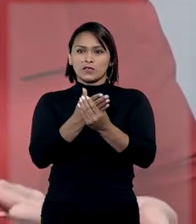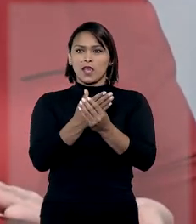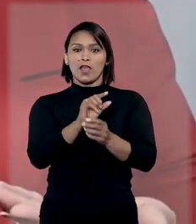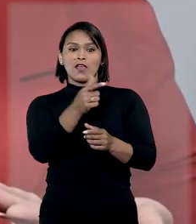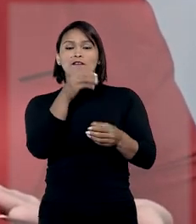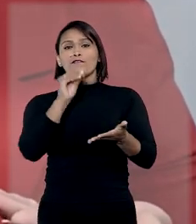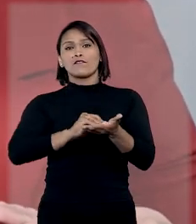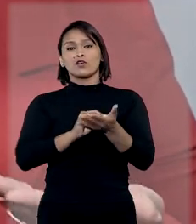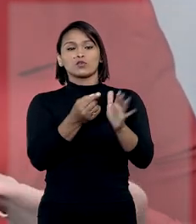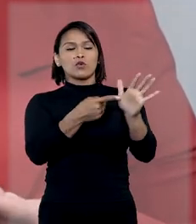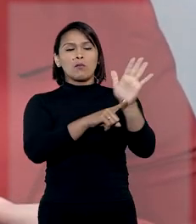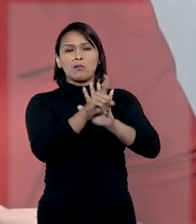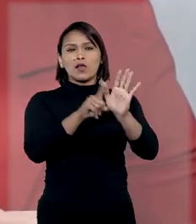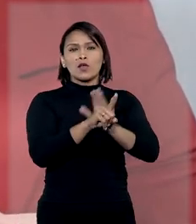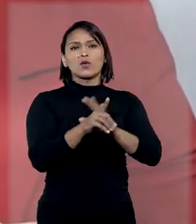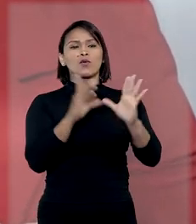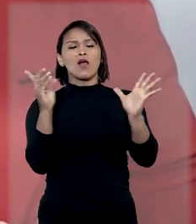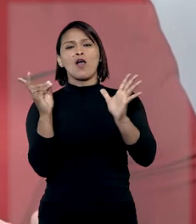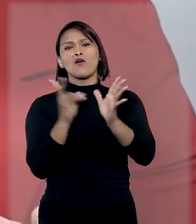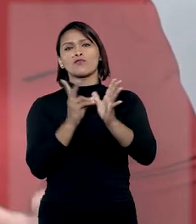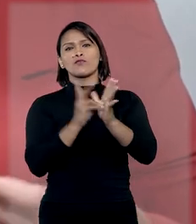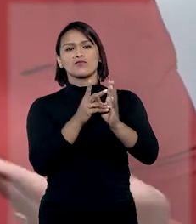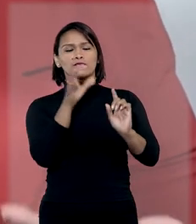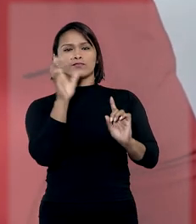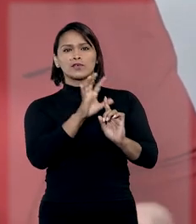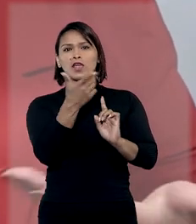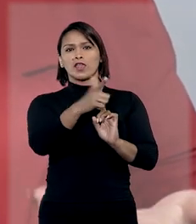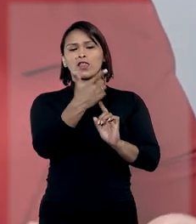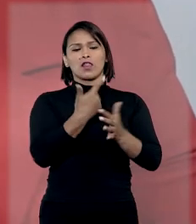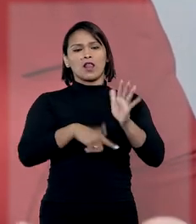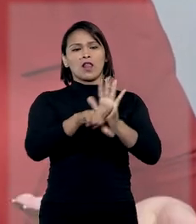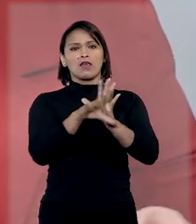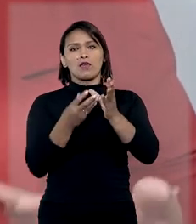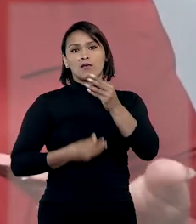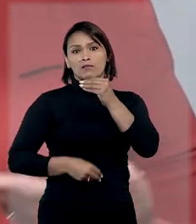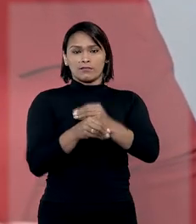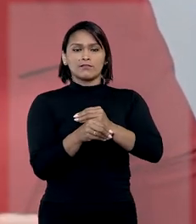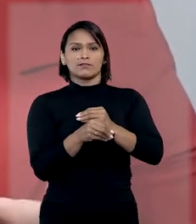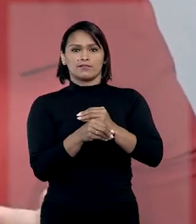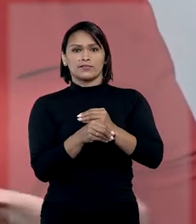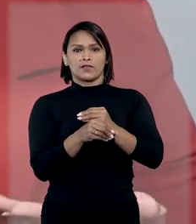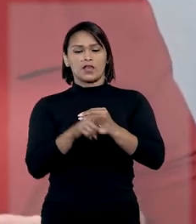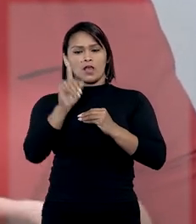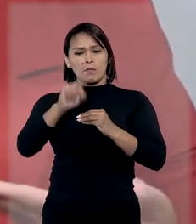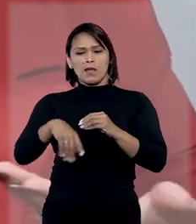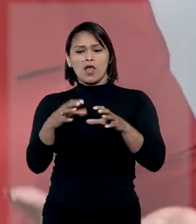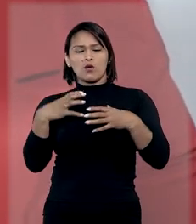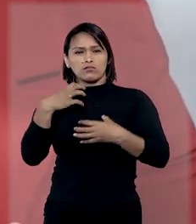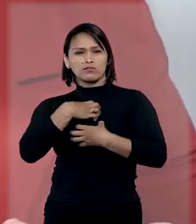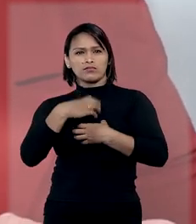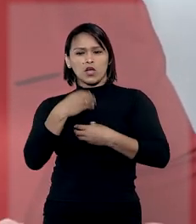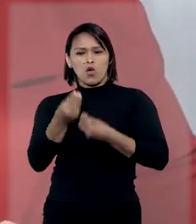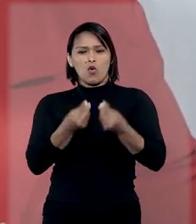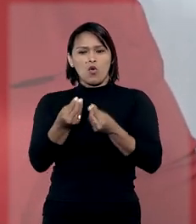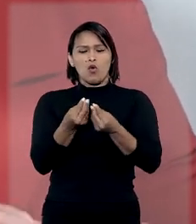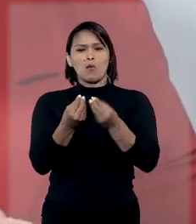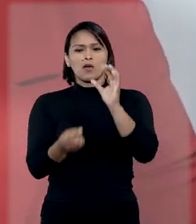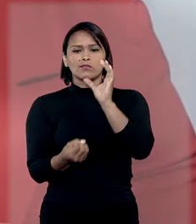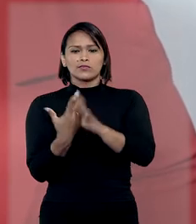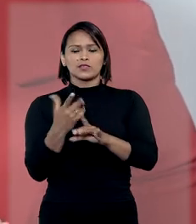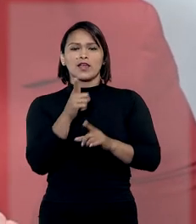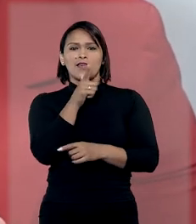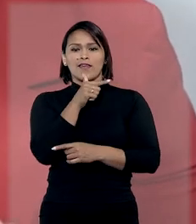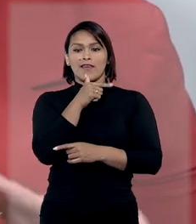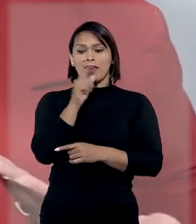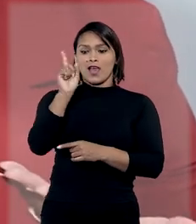consultou as comunidades indígenas afetadas e que não há lei complementar a qual disponha sobre a forma de exploração dos recursos